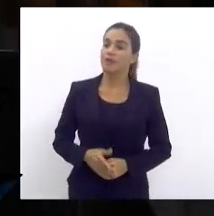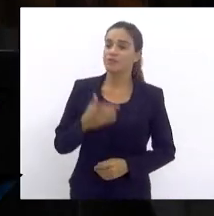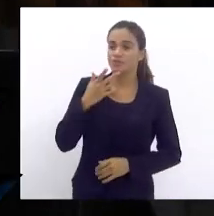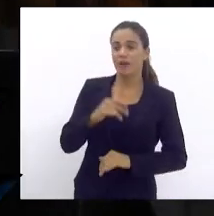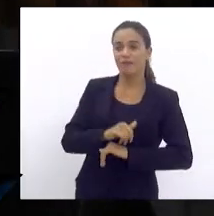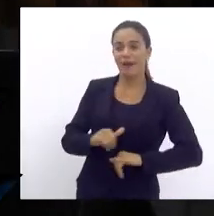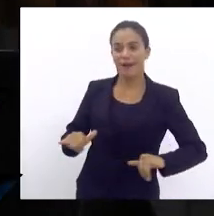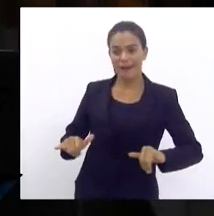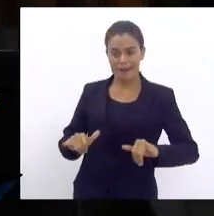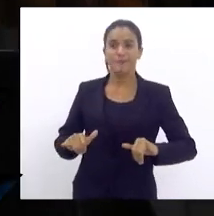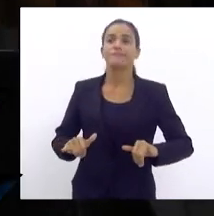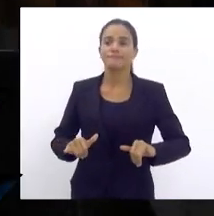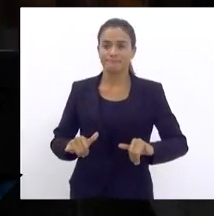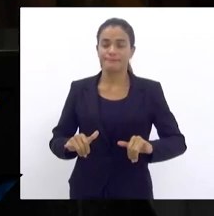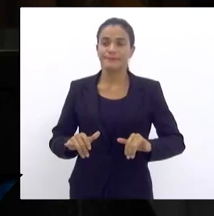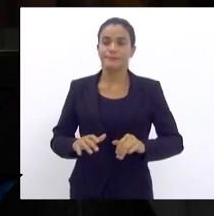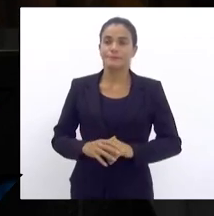presidente,